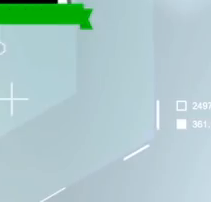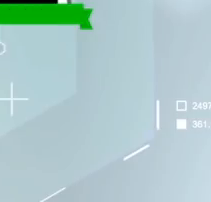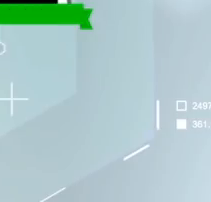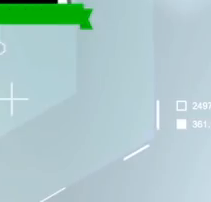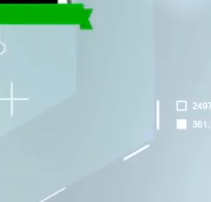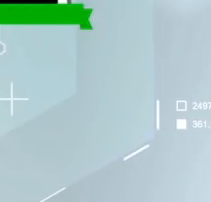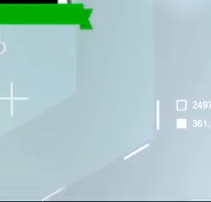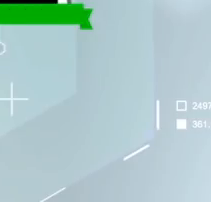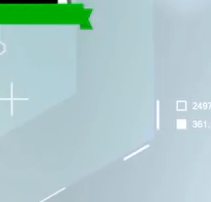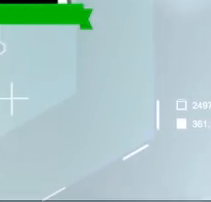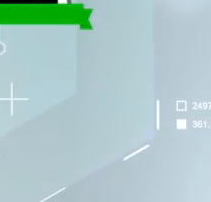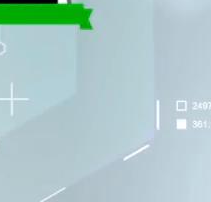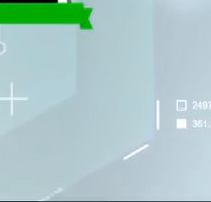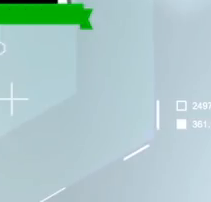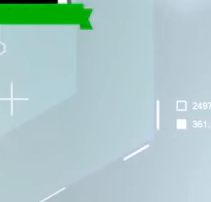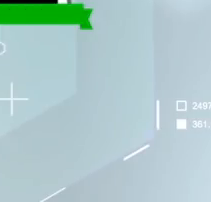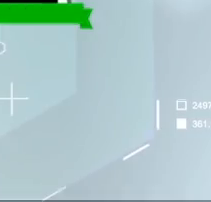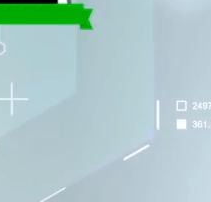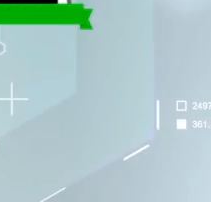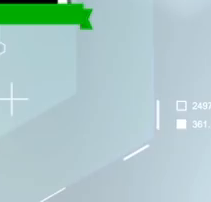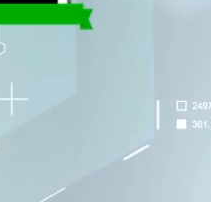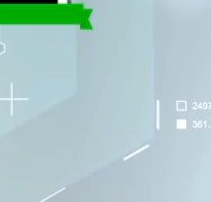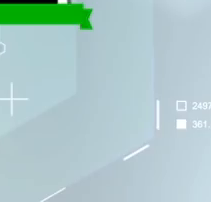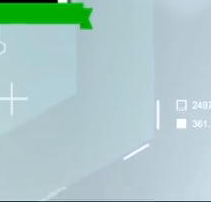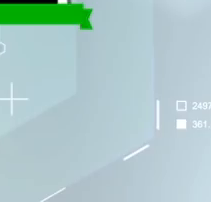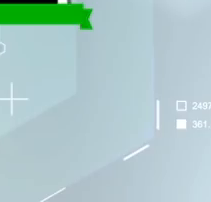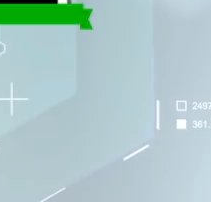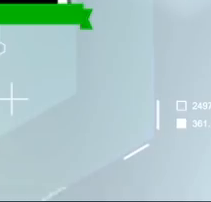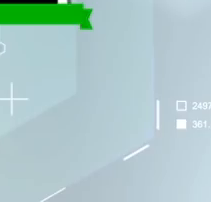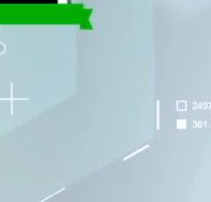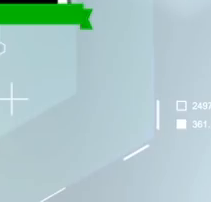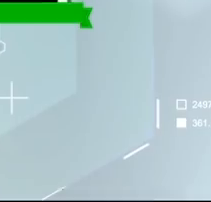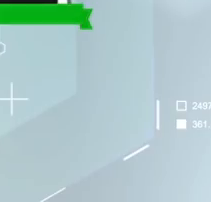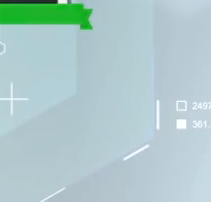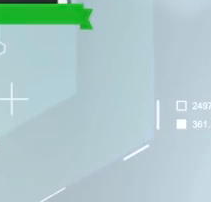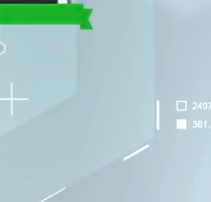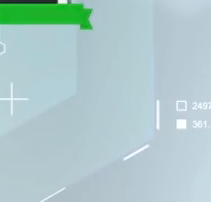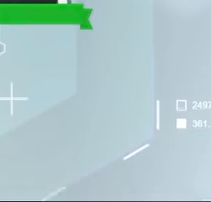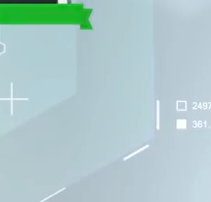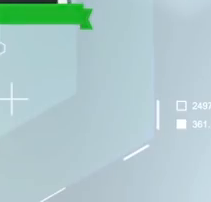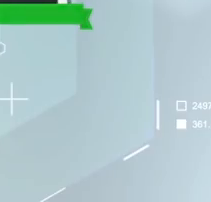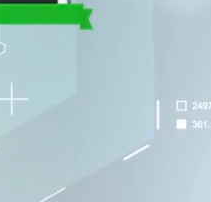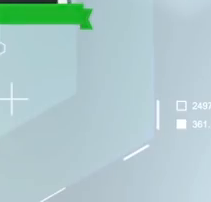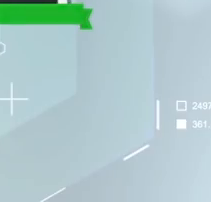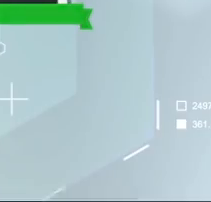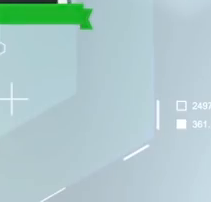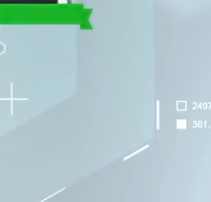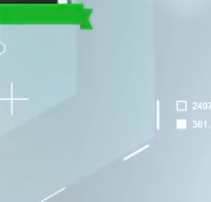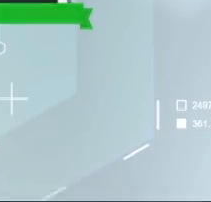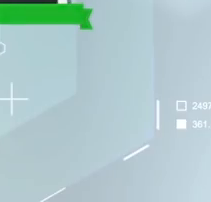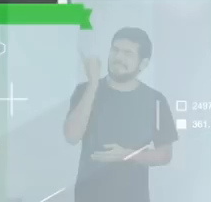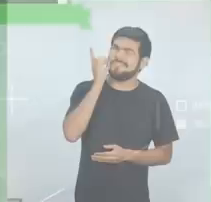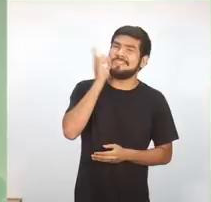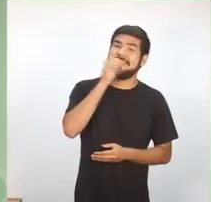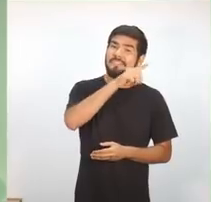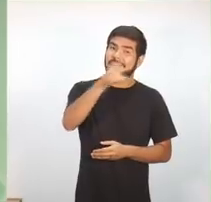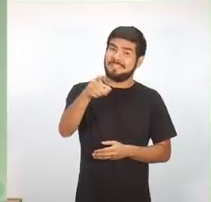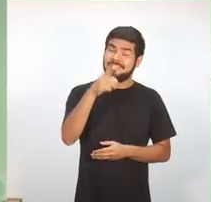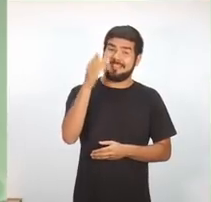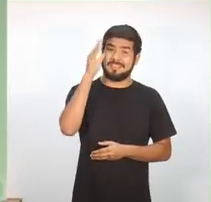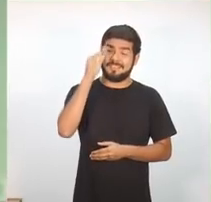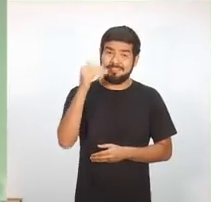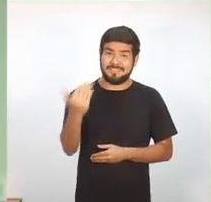previamente sorteada. Todos os dias, você que está aí do outro lado